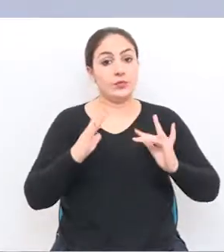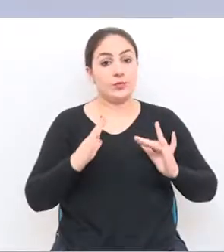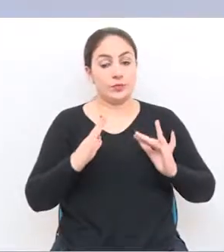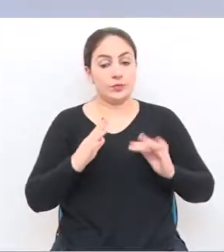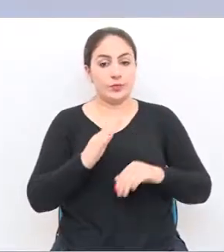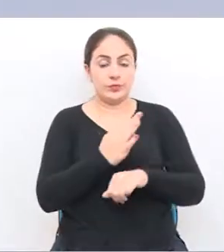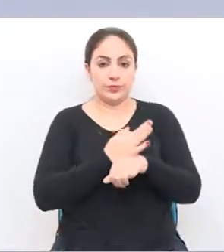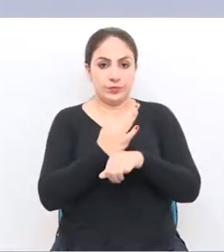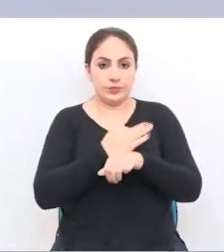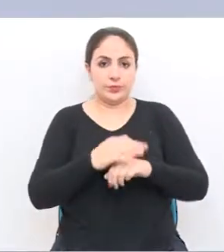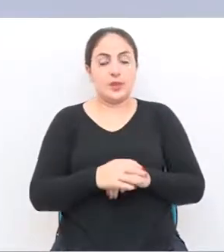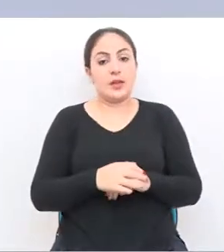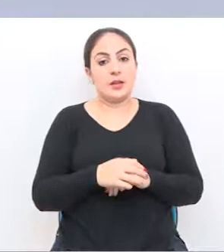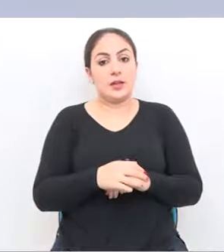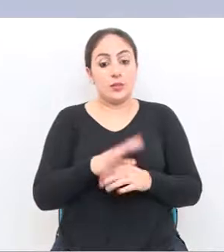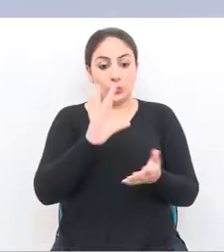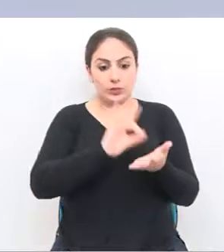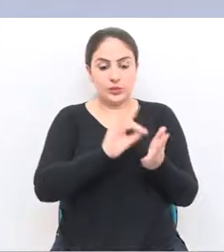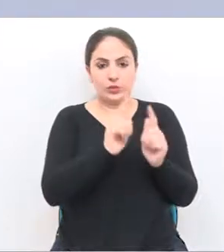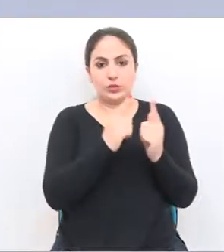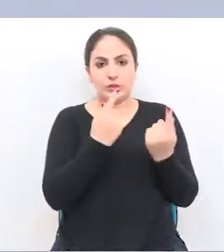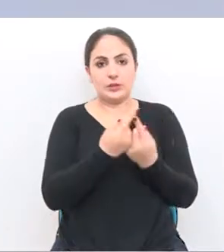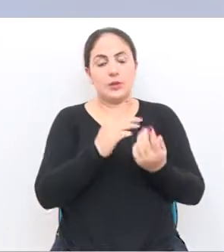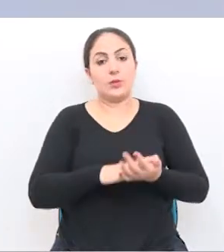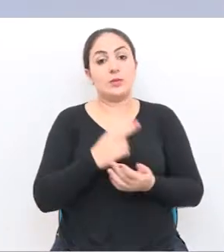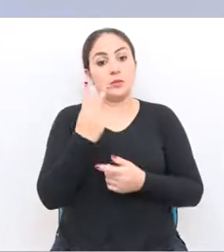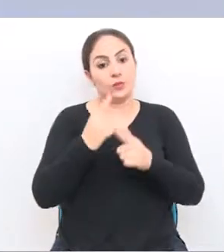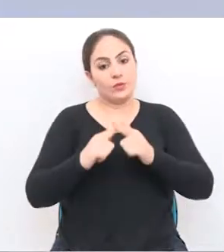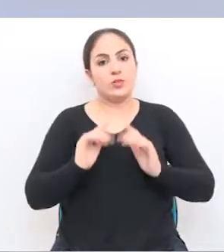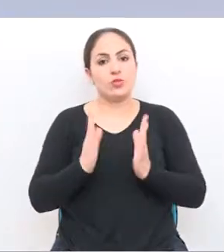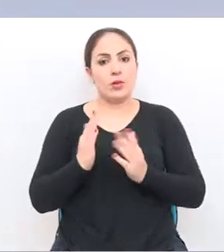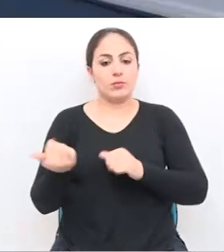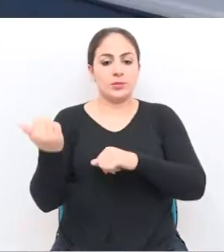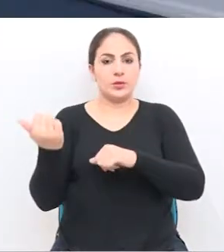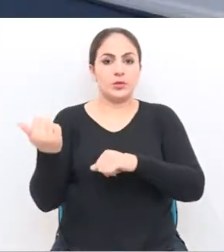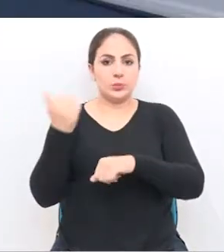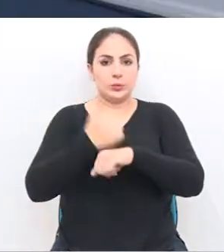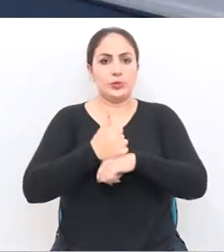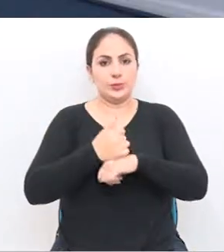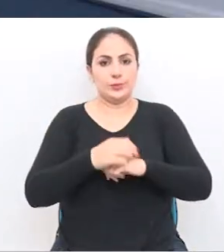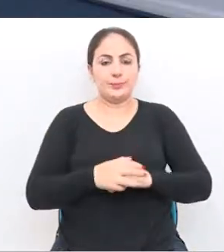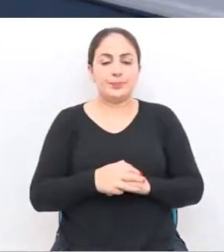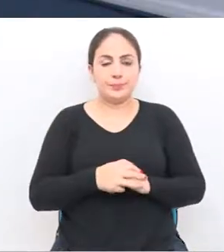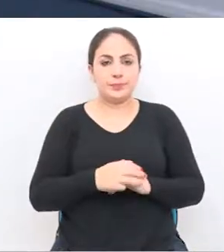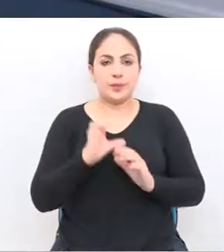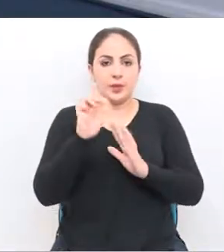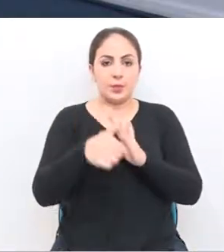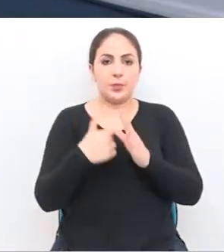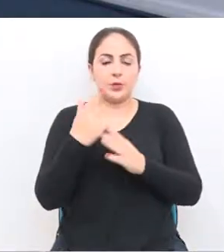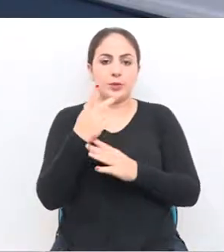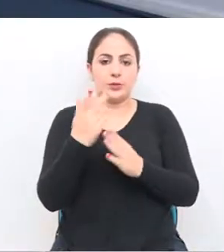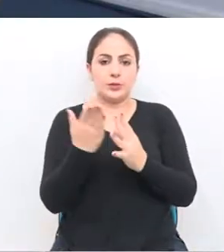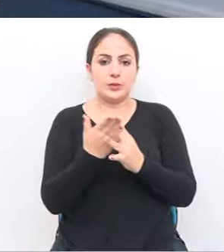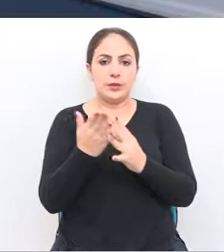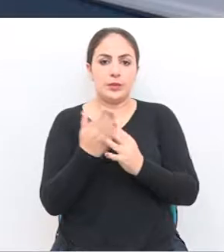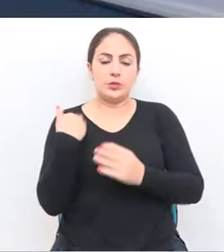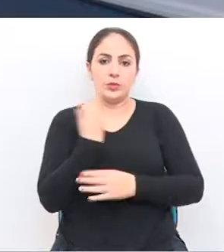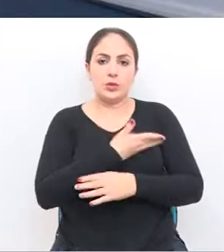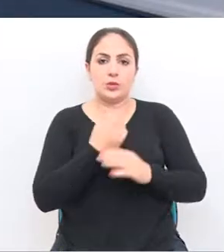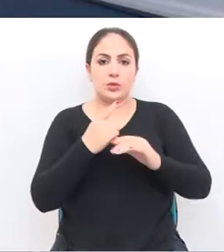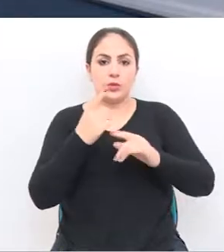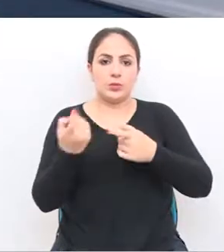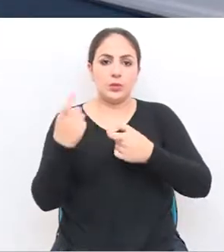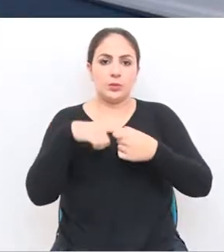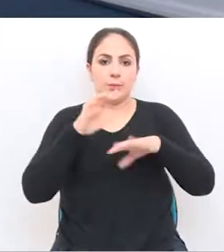atual mandato, esta é a segunda vez que o prefeito transmite o cargo. E depois do intervalo, nós retornamos com outras